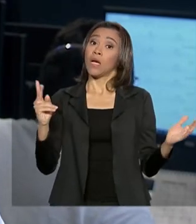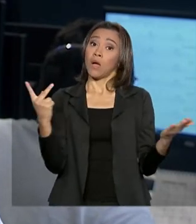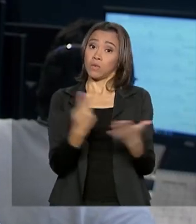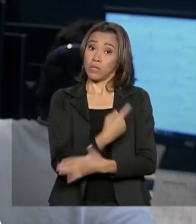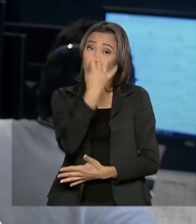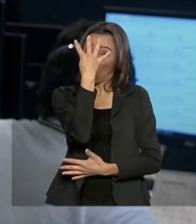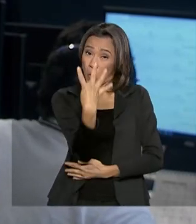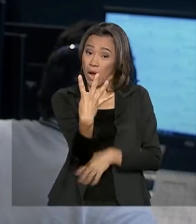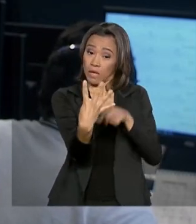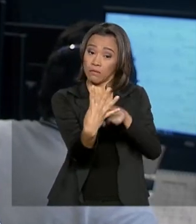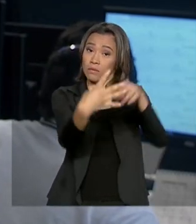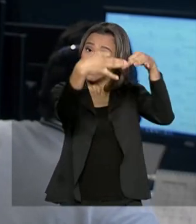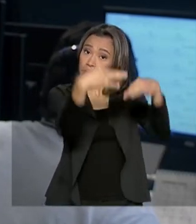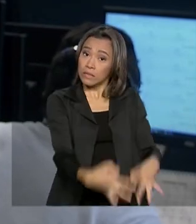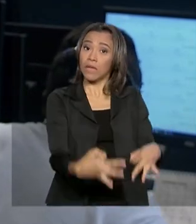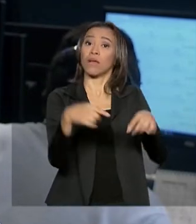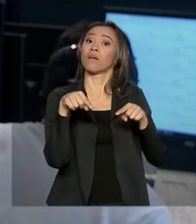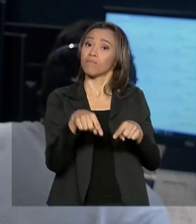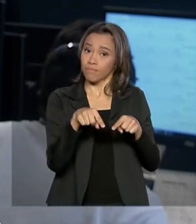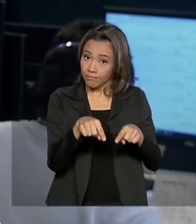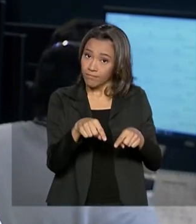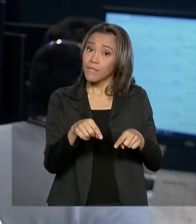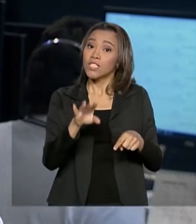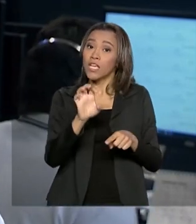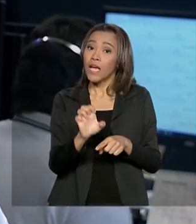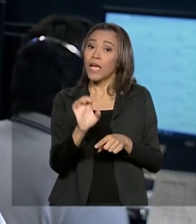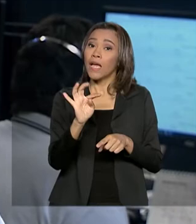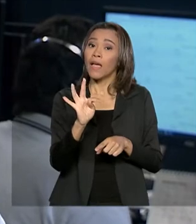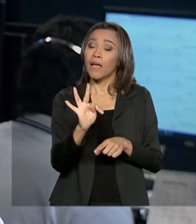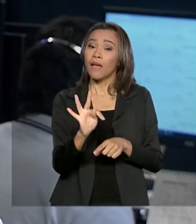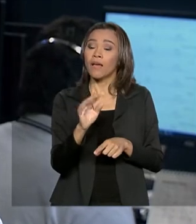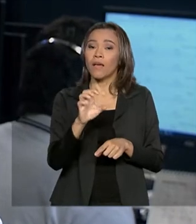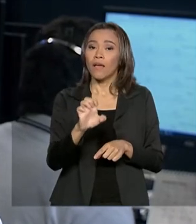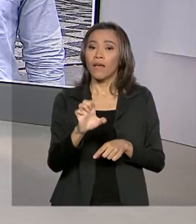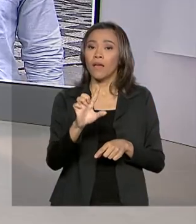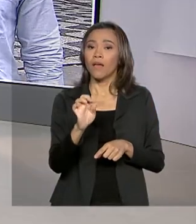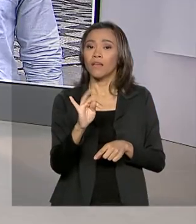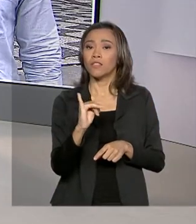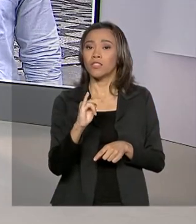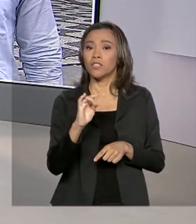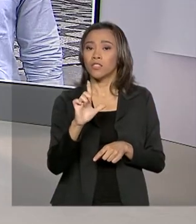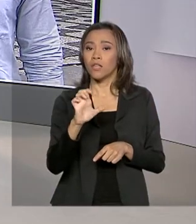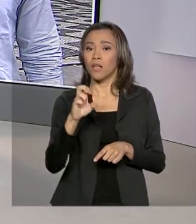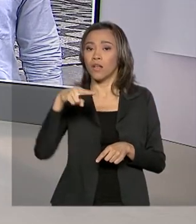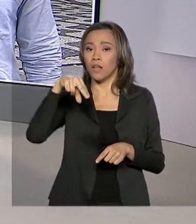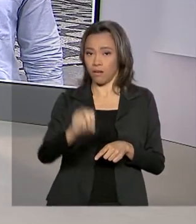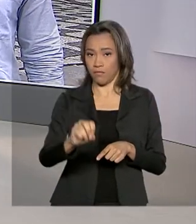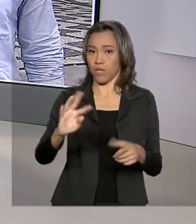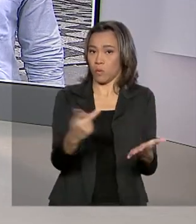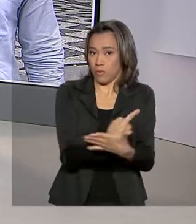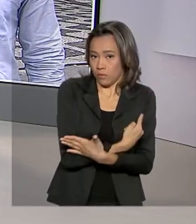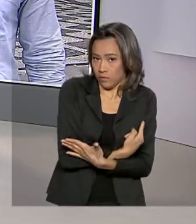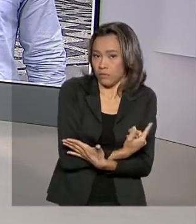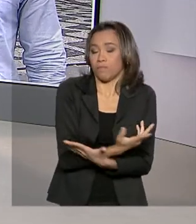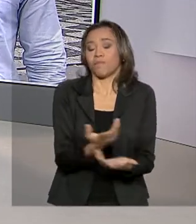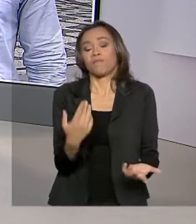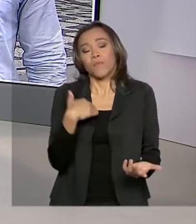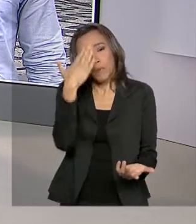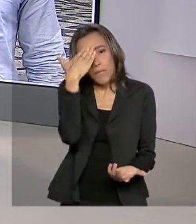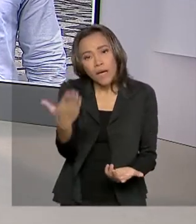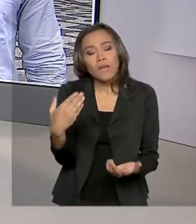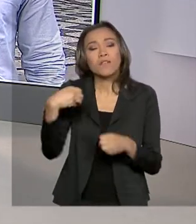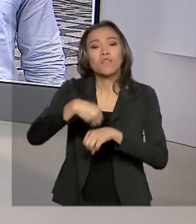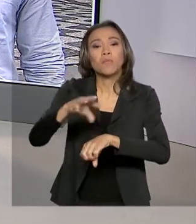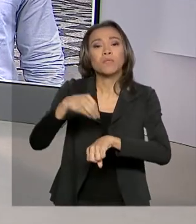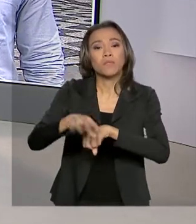confirmados para a substância de etileno-glicol. Renata. Obrigada, Dimas, pelas suas informações ao vivo direto de São Paulo.